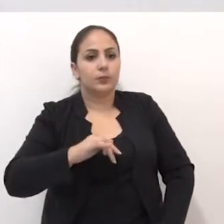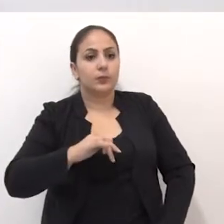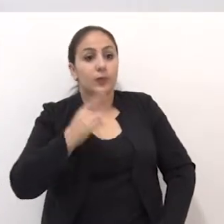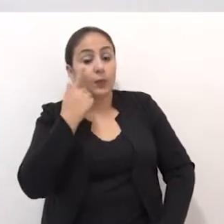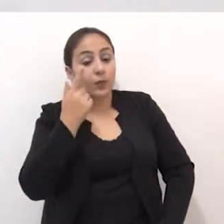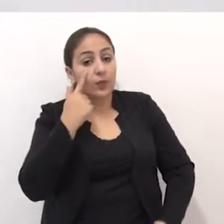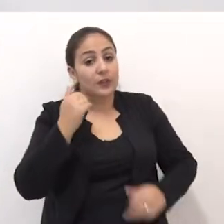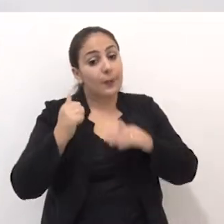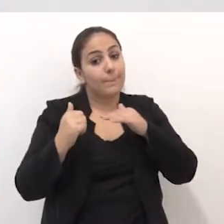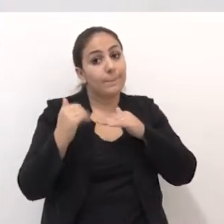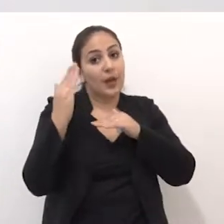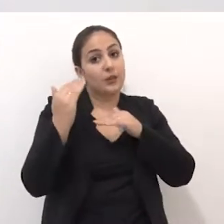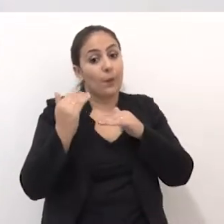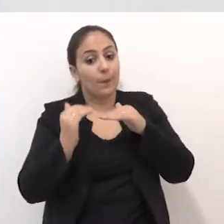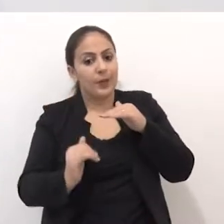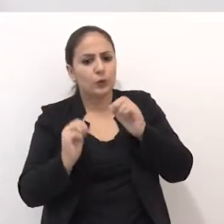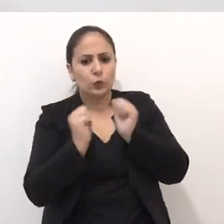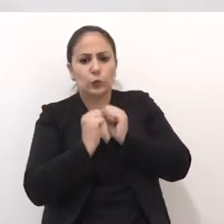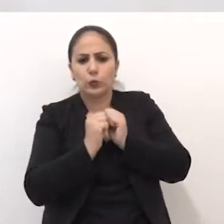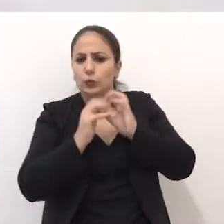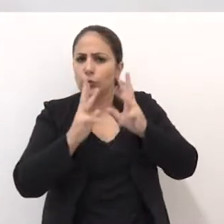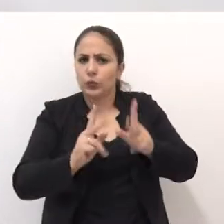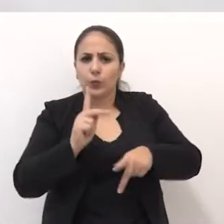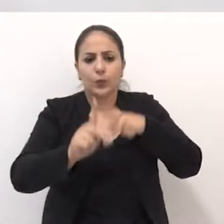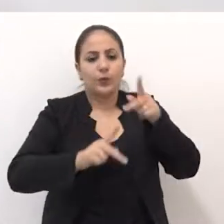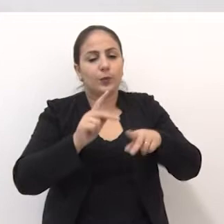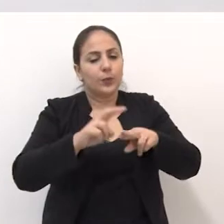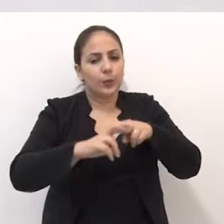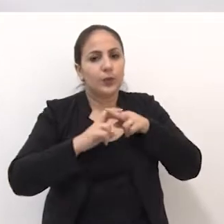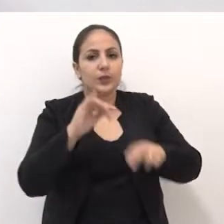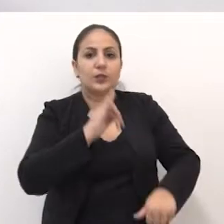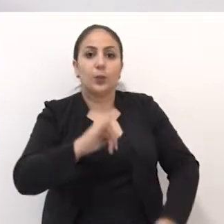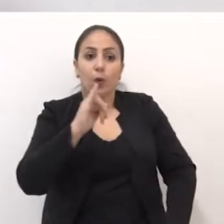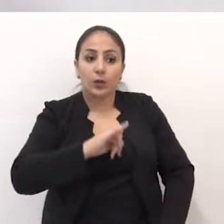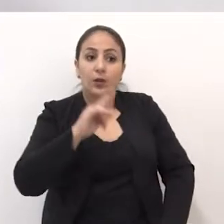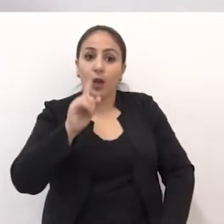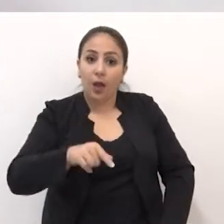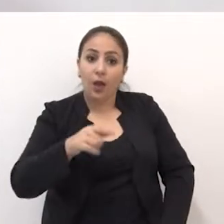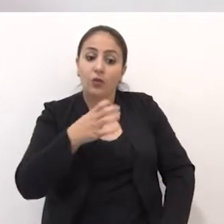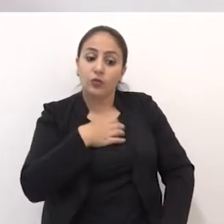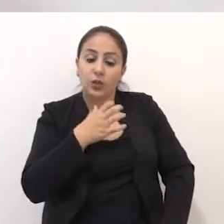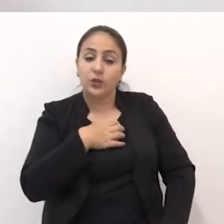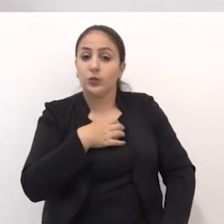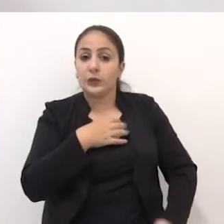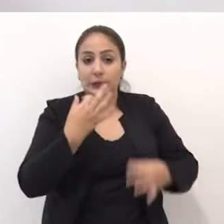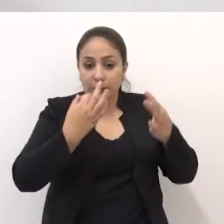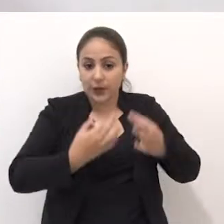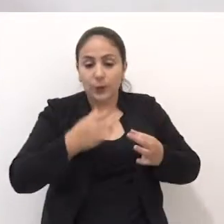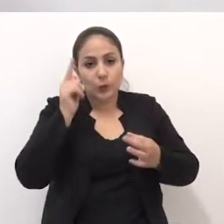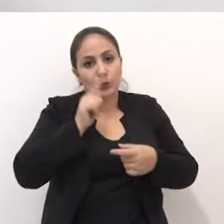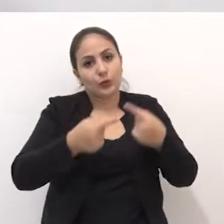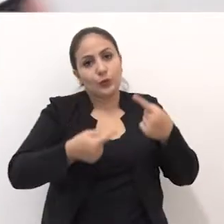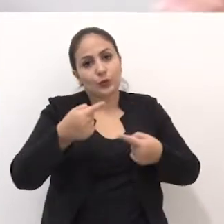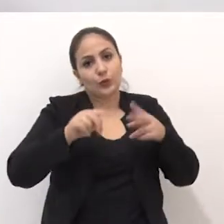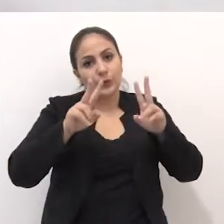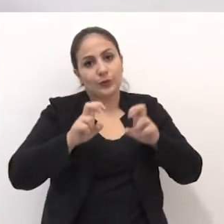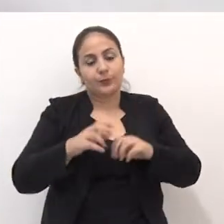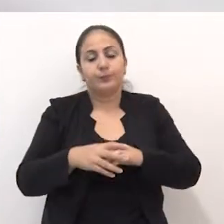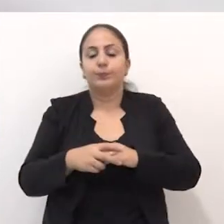ou para menos com toda a população. Por isso, seria interessante a população, porque é o canal correto para discutir esse tema.